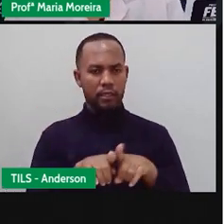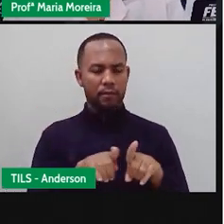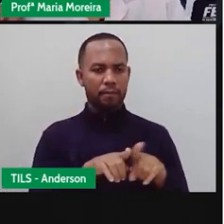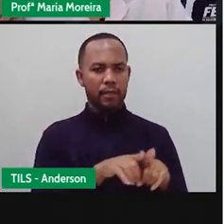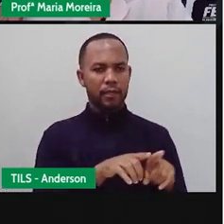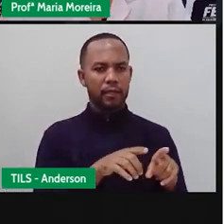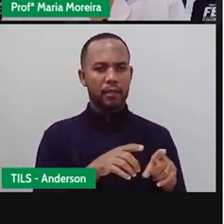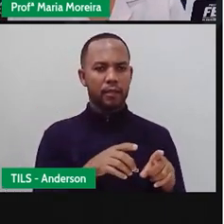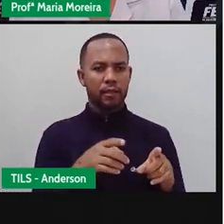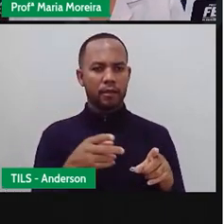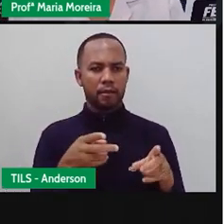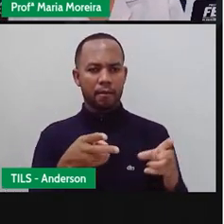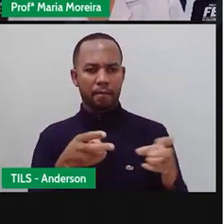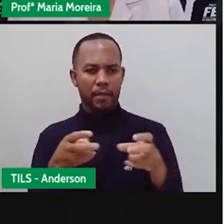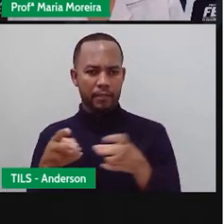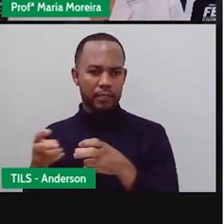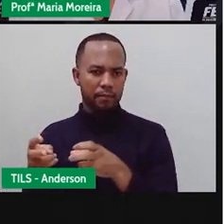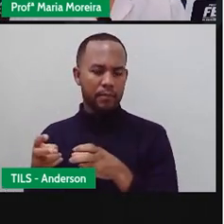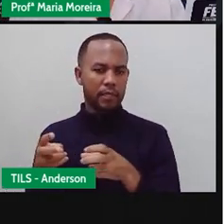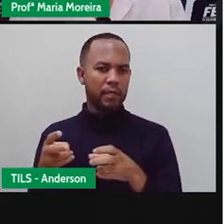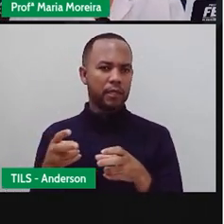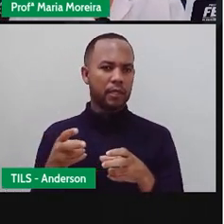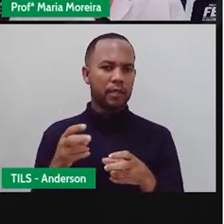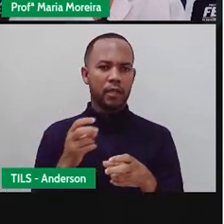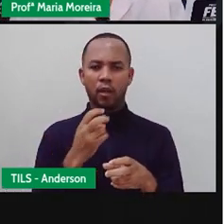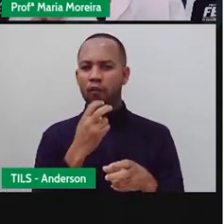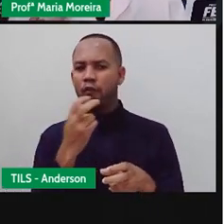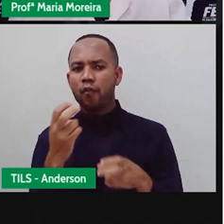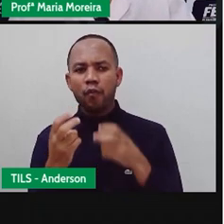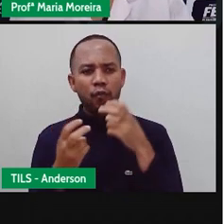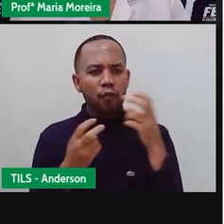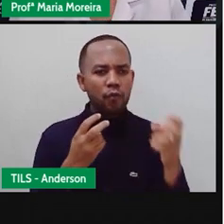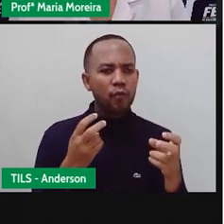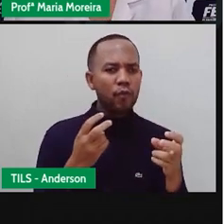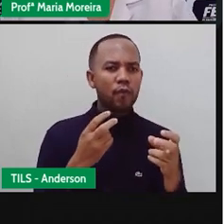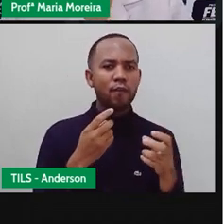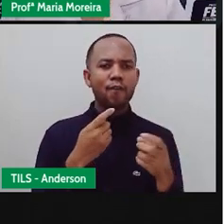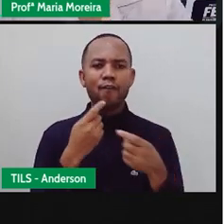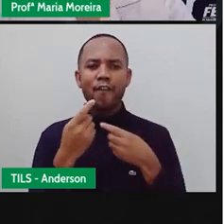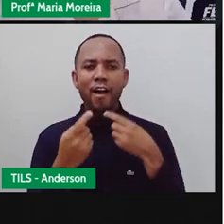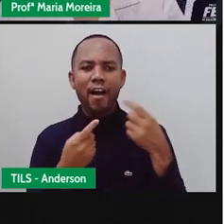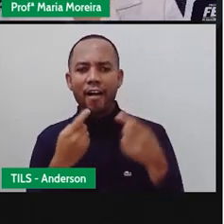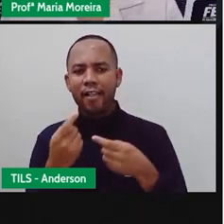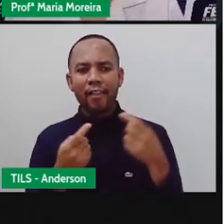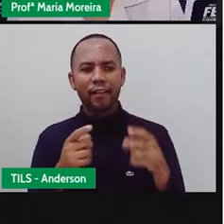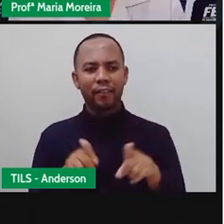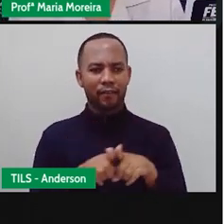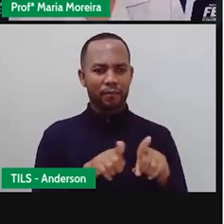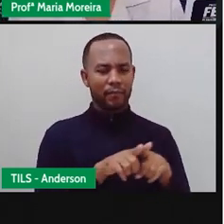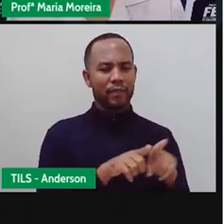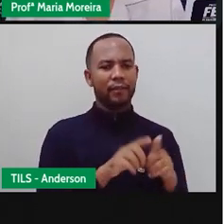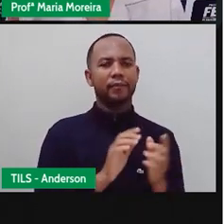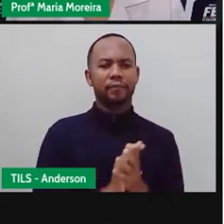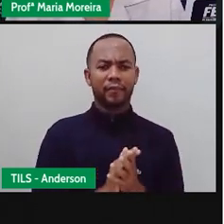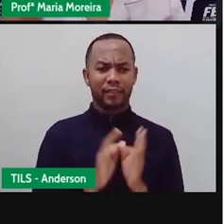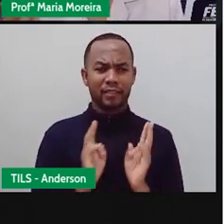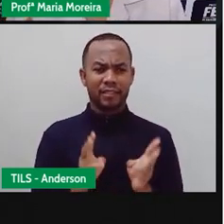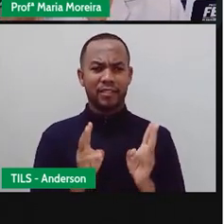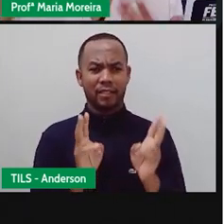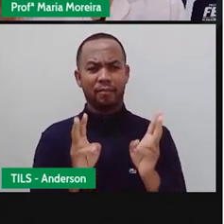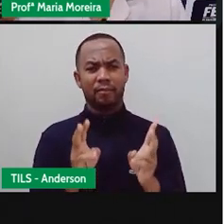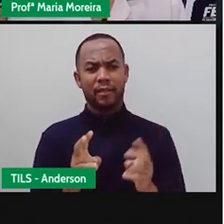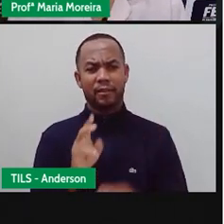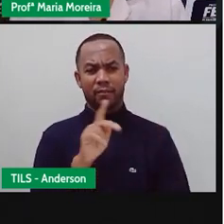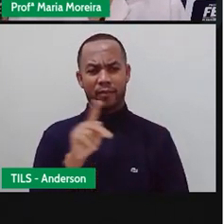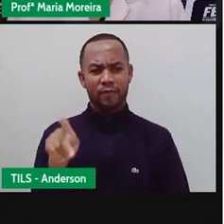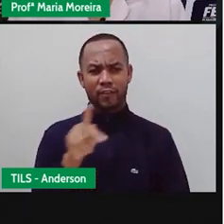perceber os sons do ambiente e os sons o que dá fala, e várias vezes aqui durante as aulas, a Pró vem falando